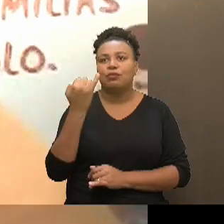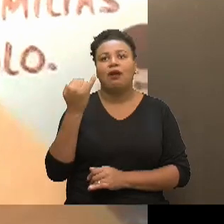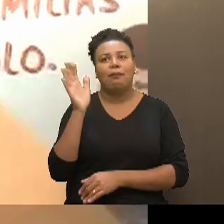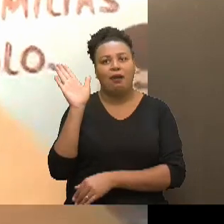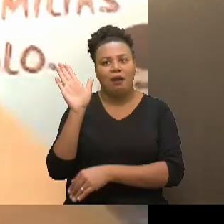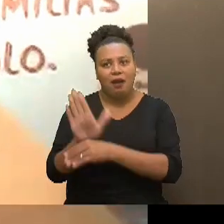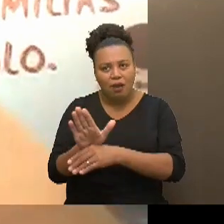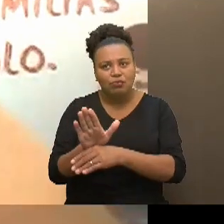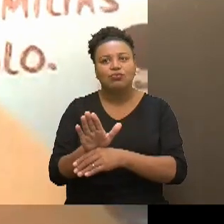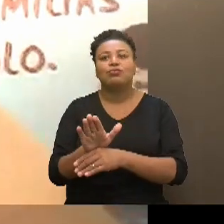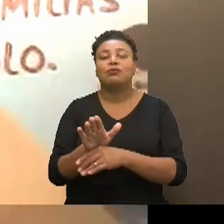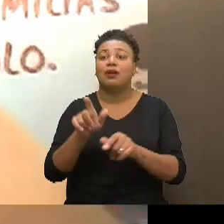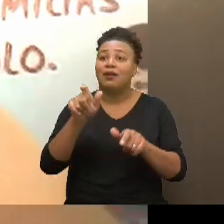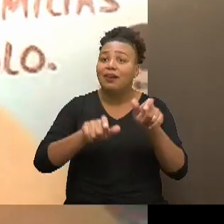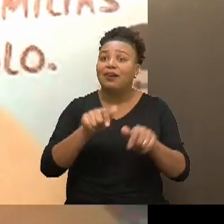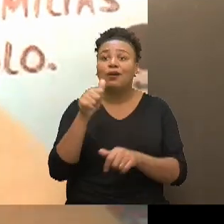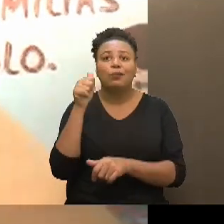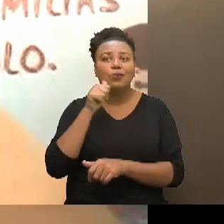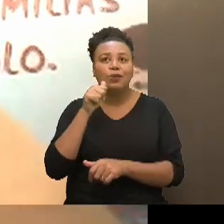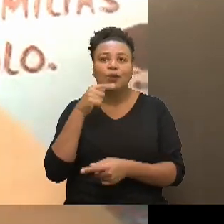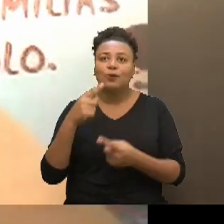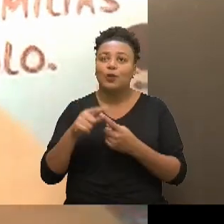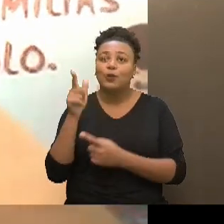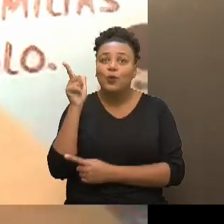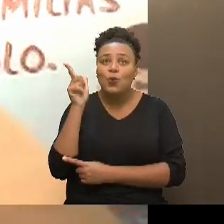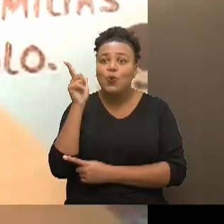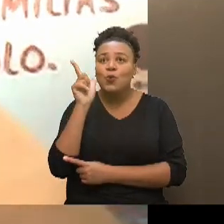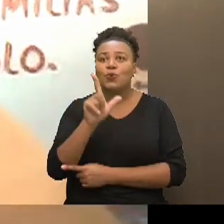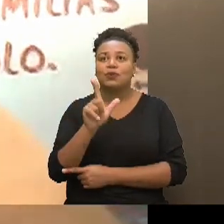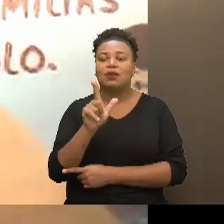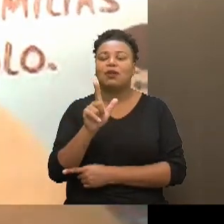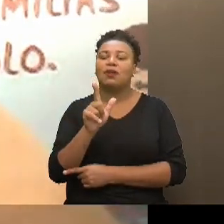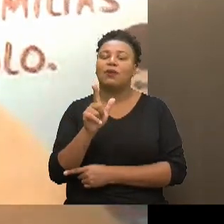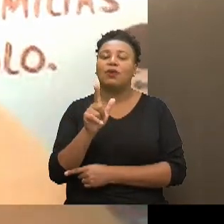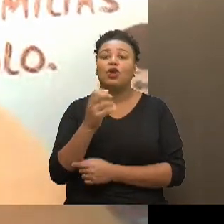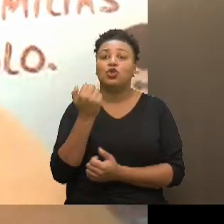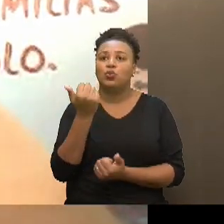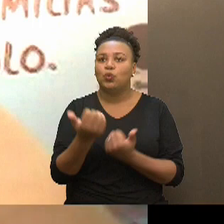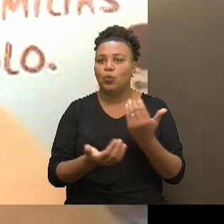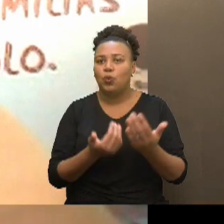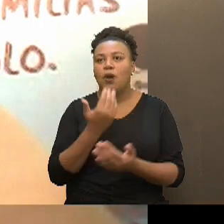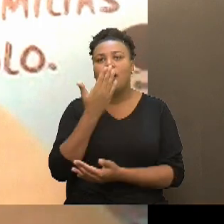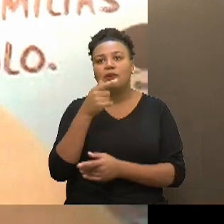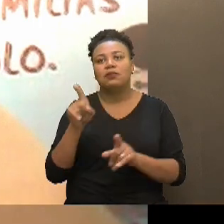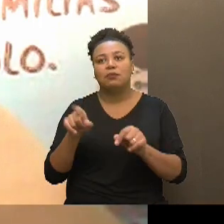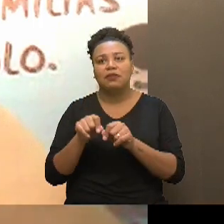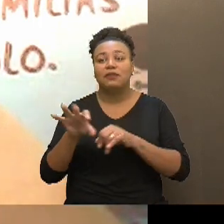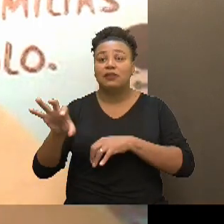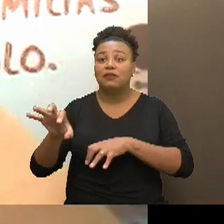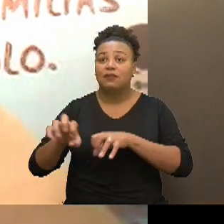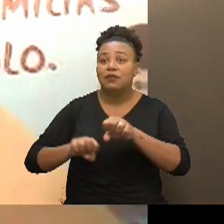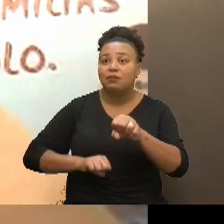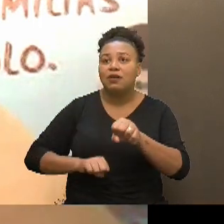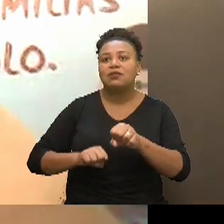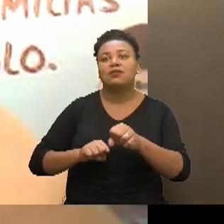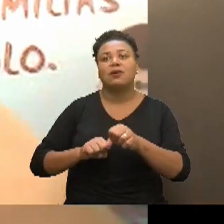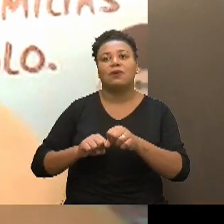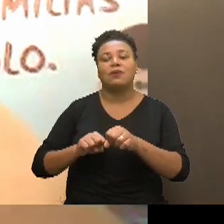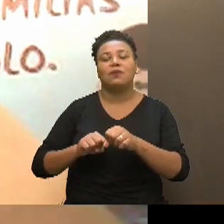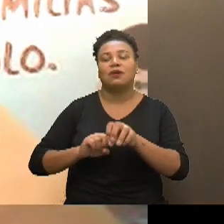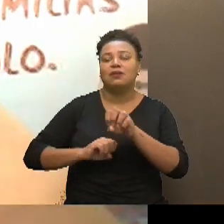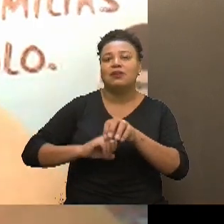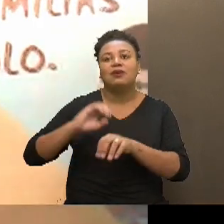ajudar essas mulheres, né, porque a gente conseguiu, pra além da doação de alimentos também, fazer formações com elas,